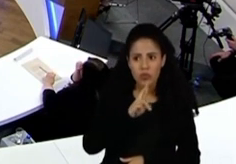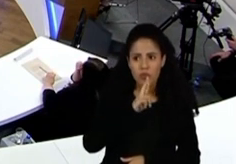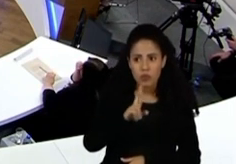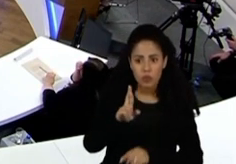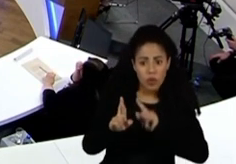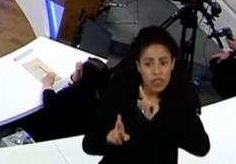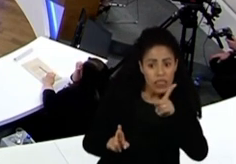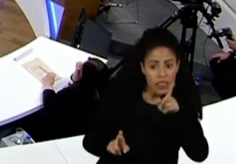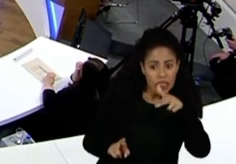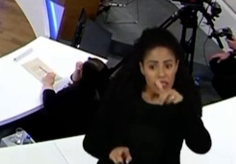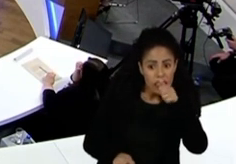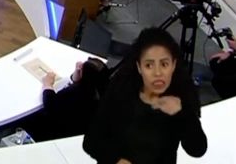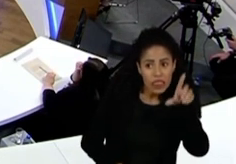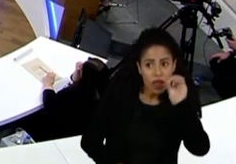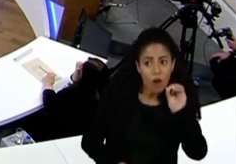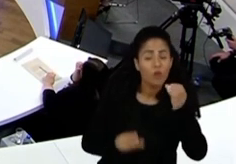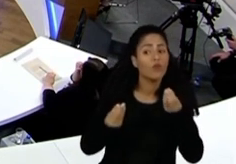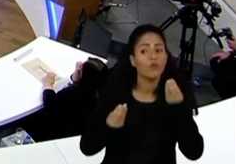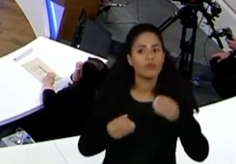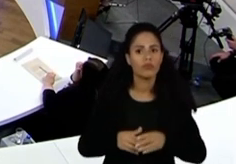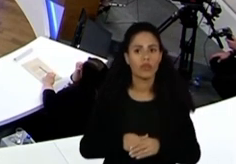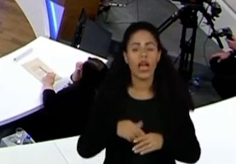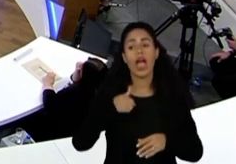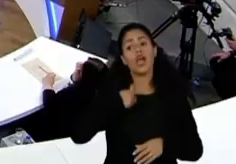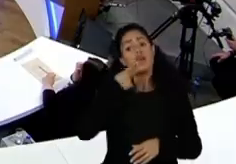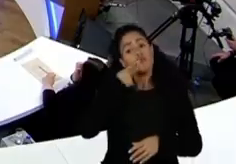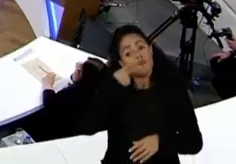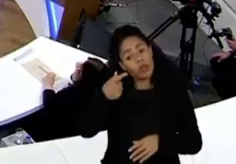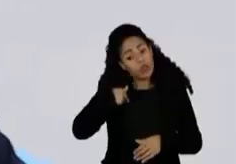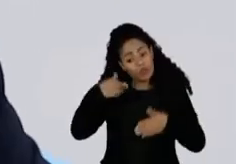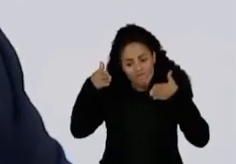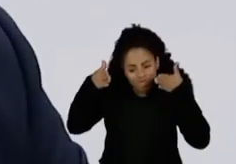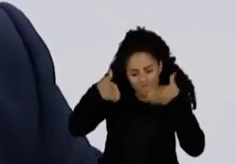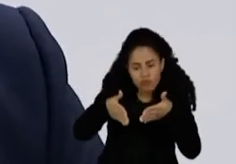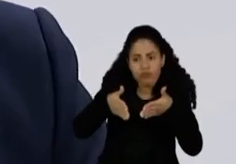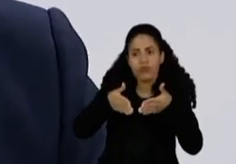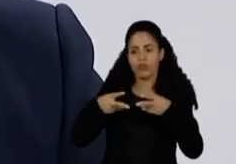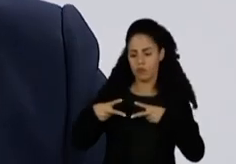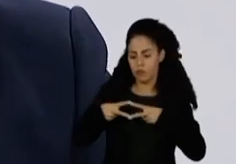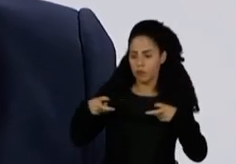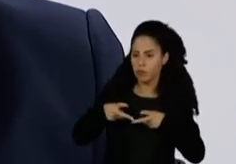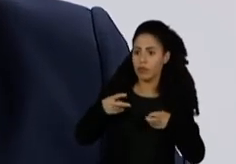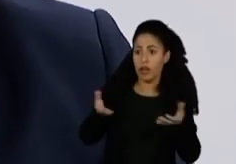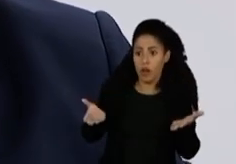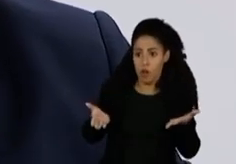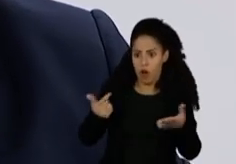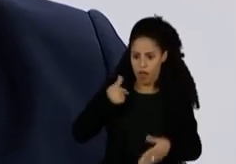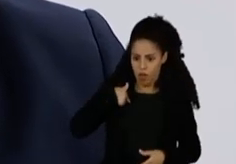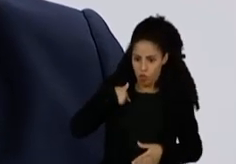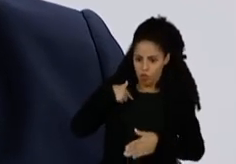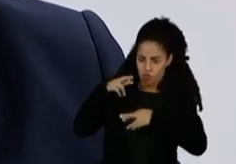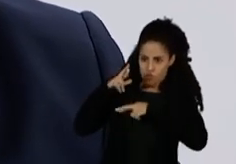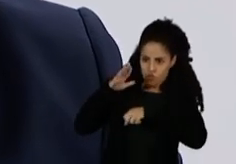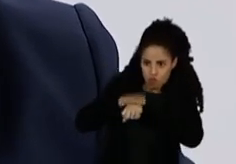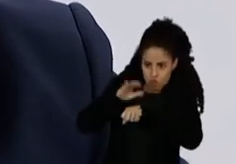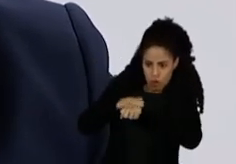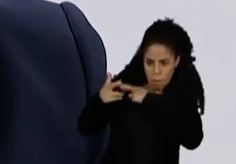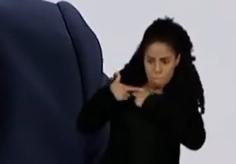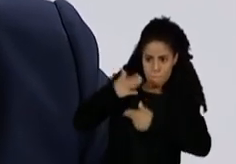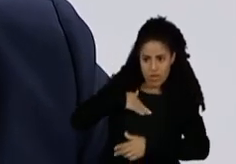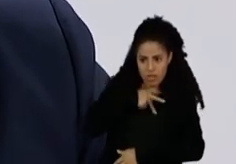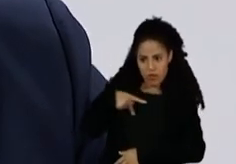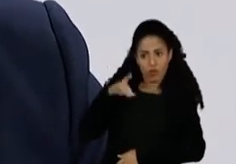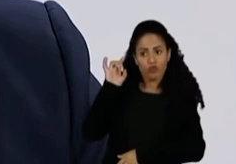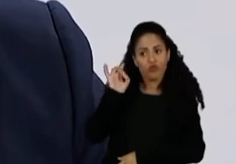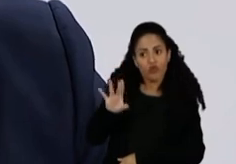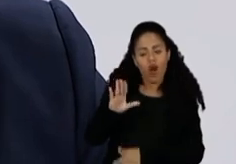vai decidir sempre qualquer futuro. Eu, como eu disse, estou dedicado a essa atividade da Petrobras. E acho que o mandato da Petrobras pode